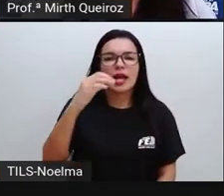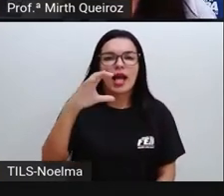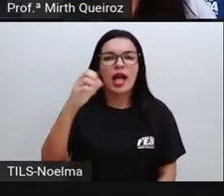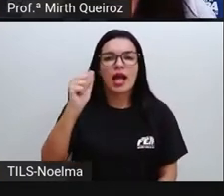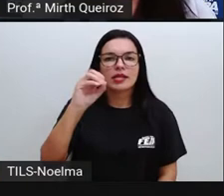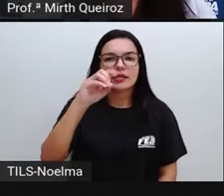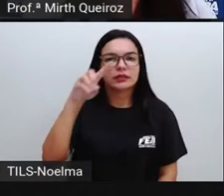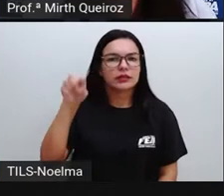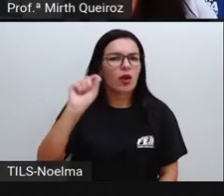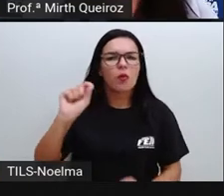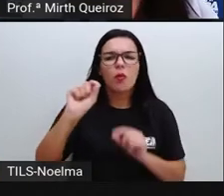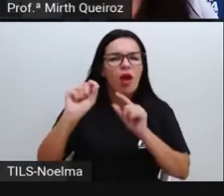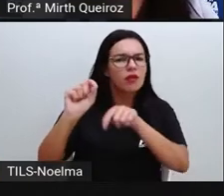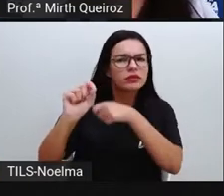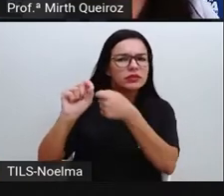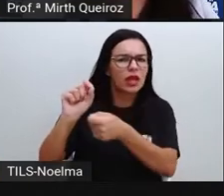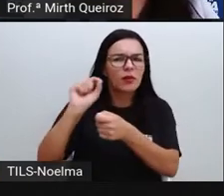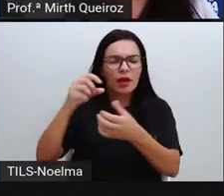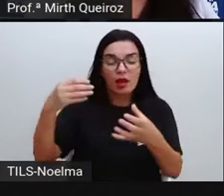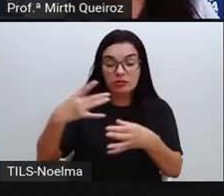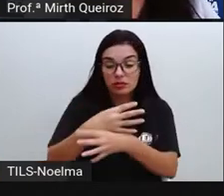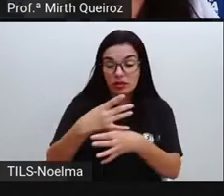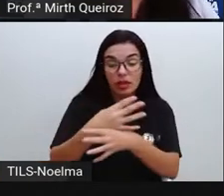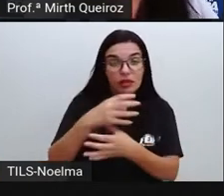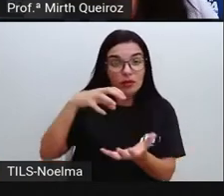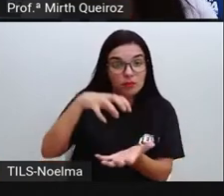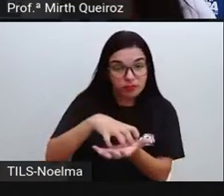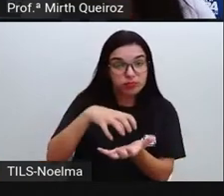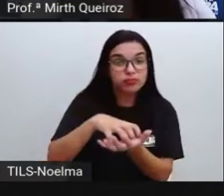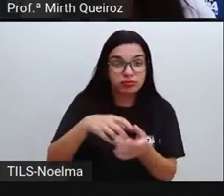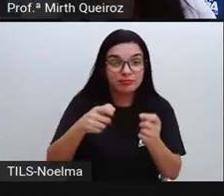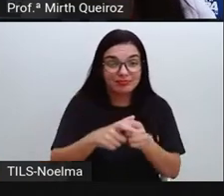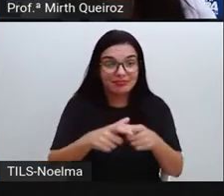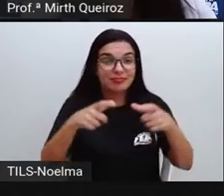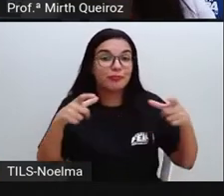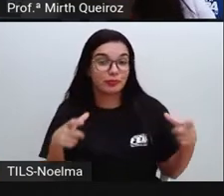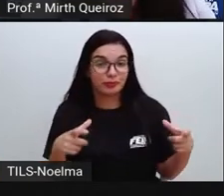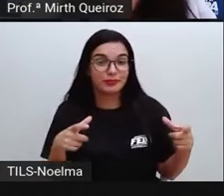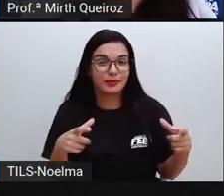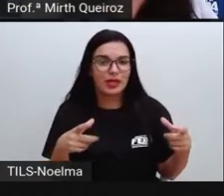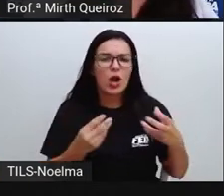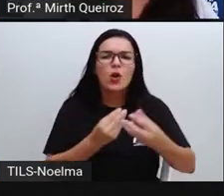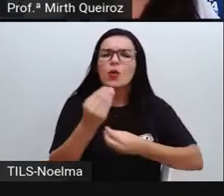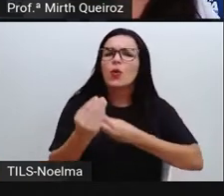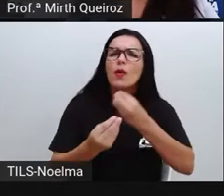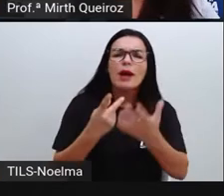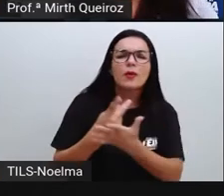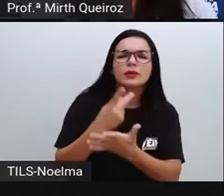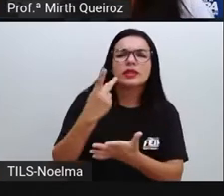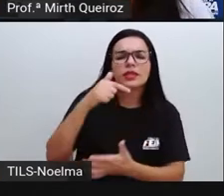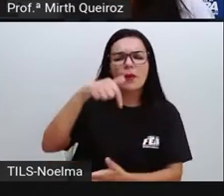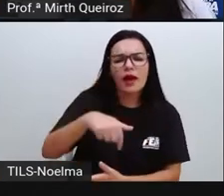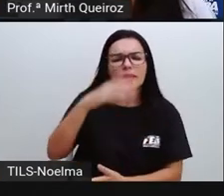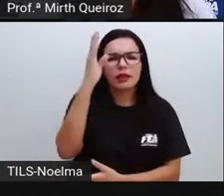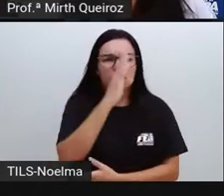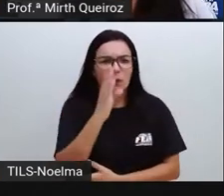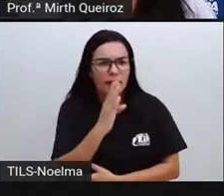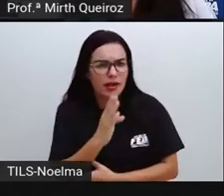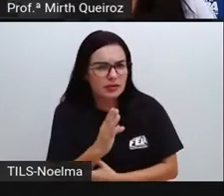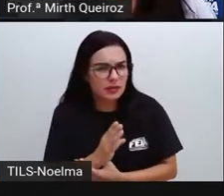urbanização? A urbanização acontece em que momento? Como foi que ocorreu a urbanização